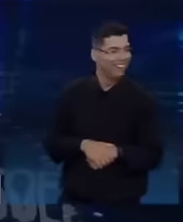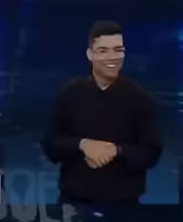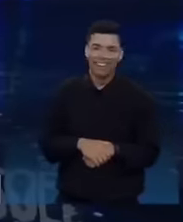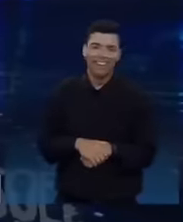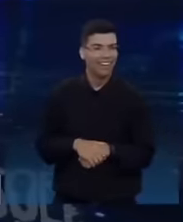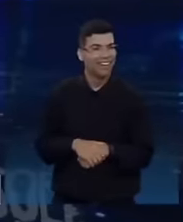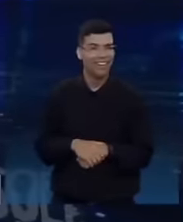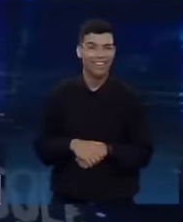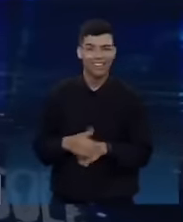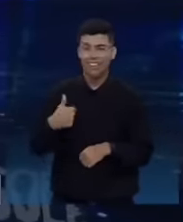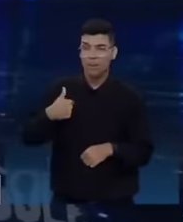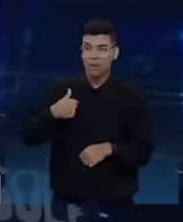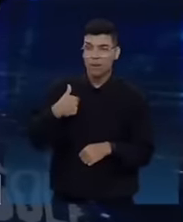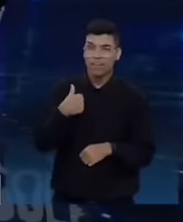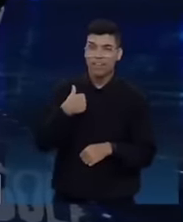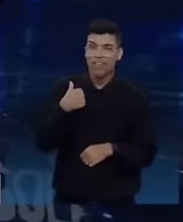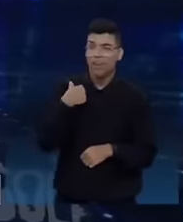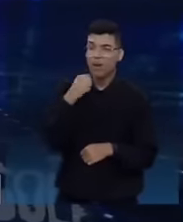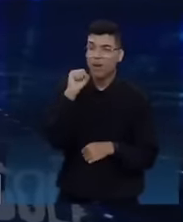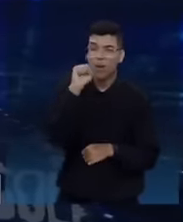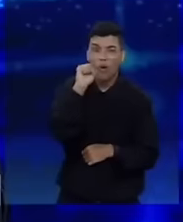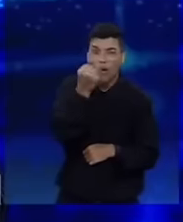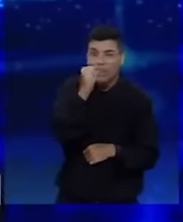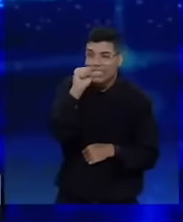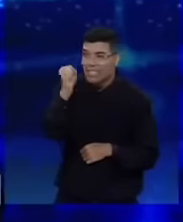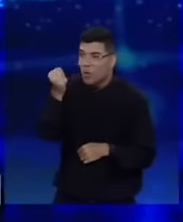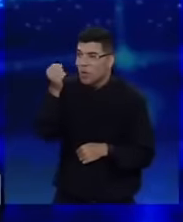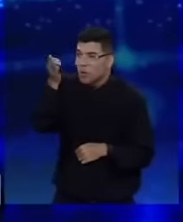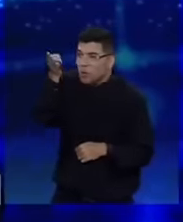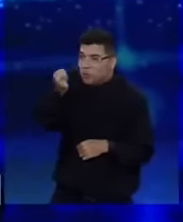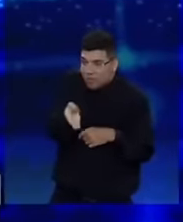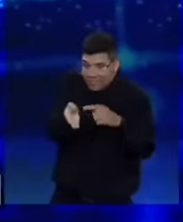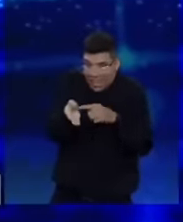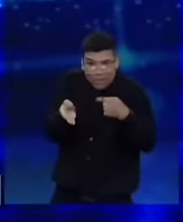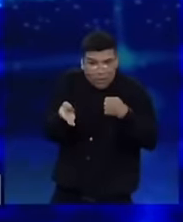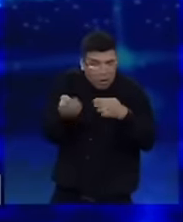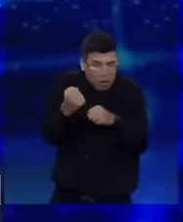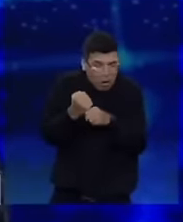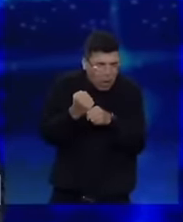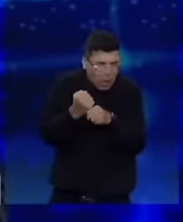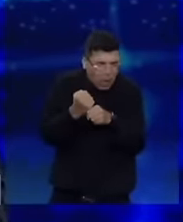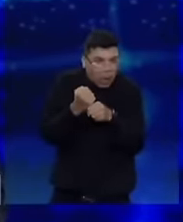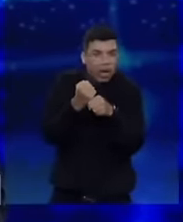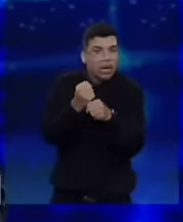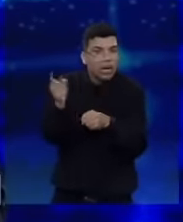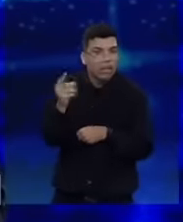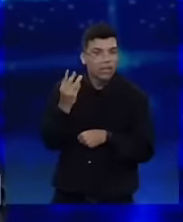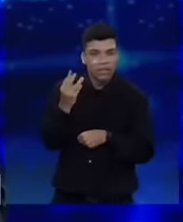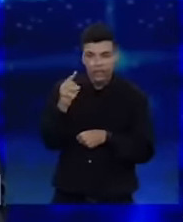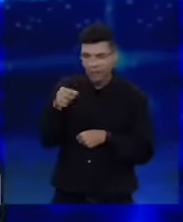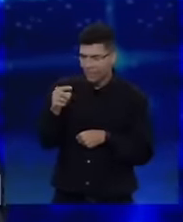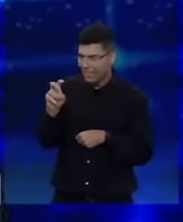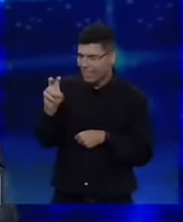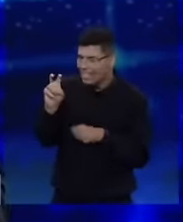fiz 88% das obras do São Francisco. Ele fez 3,5%. 3,5%.